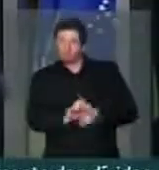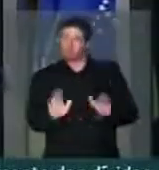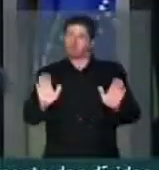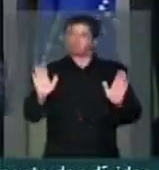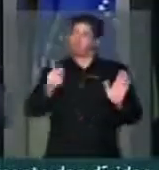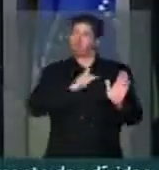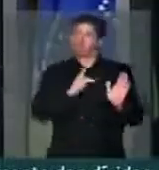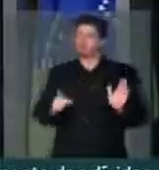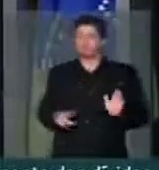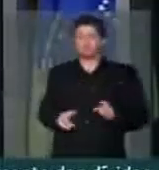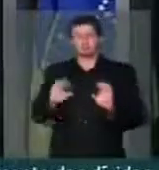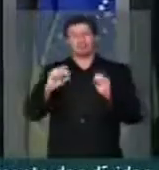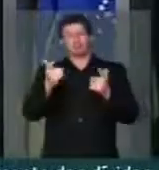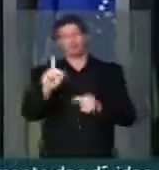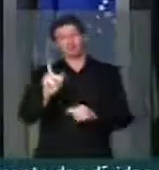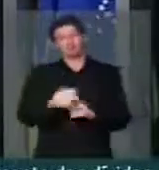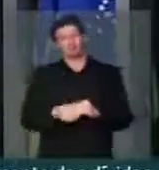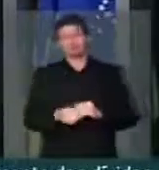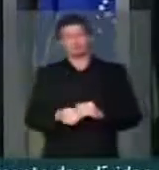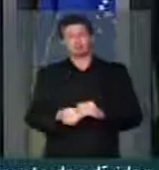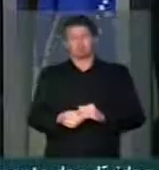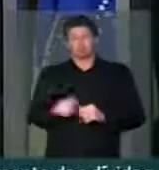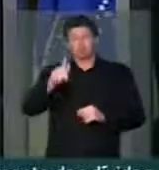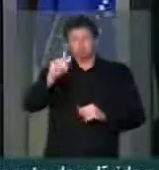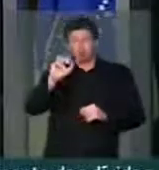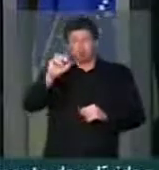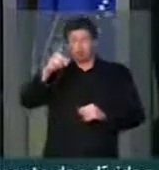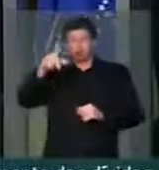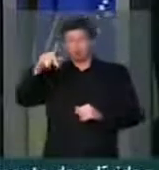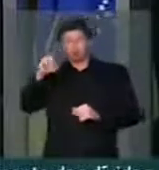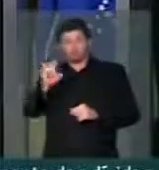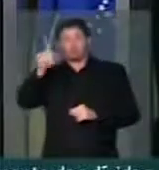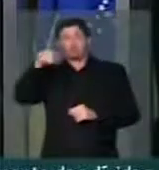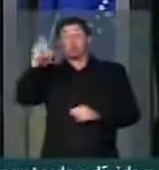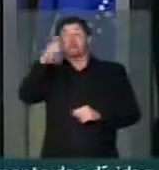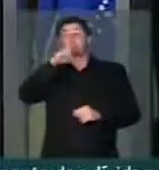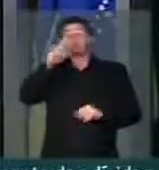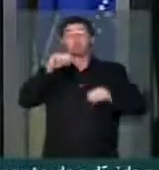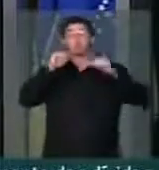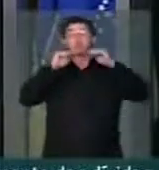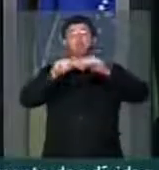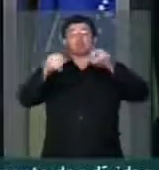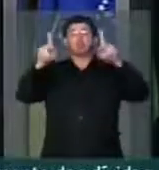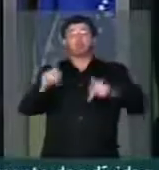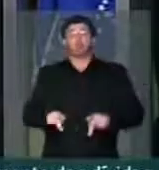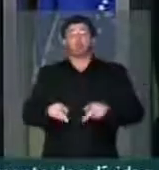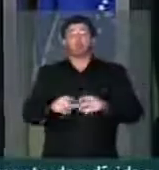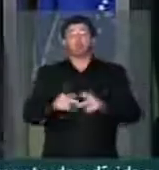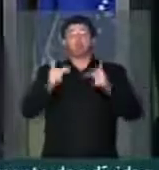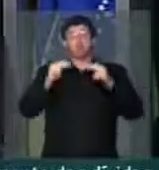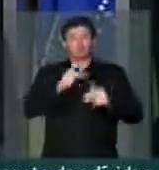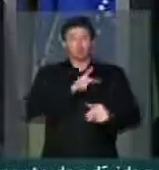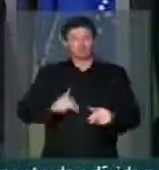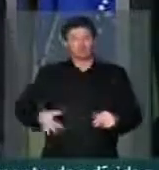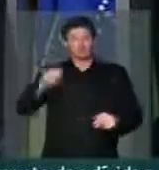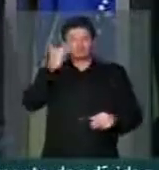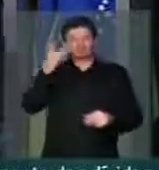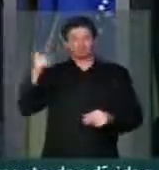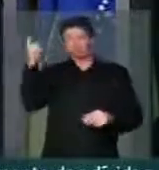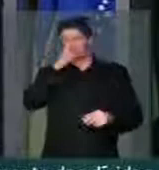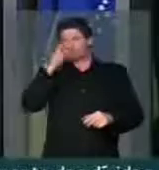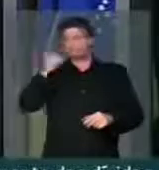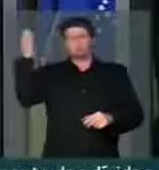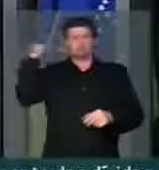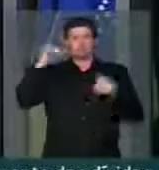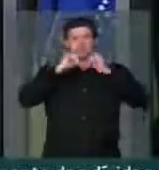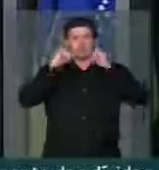presidente, é claro que não. Golpismo é mentir para o povo brasileiro como a presidente mentiu durante a